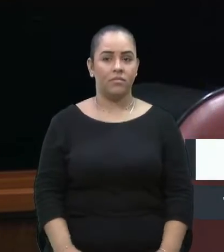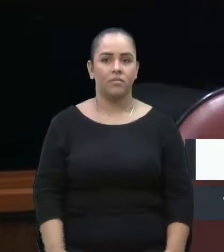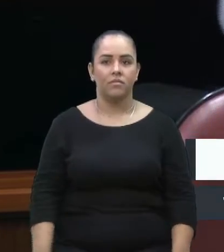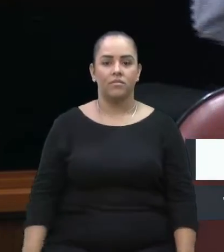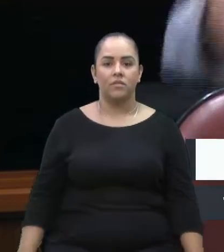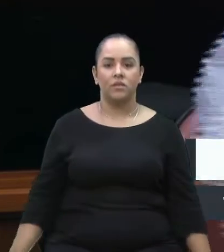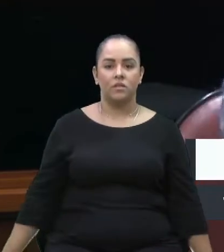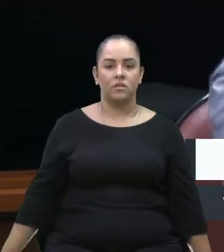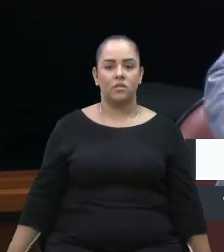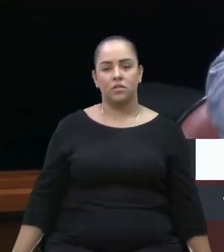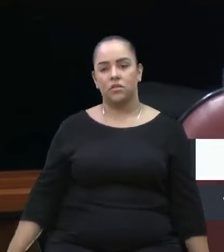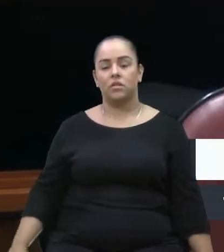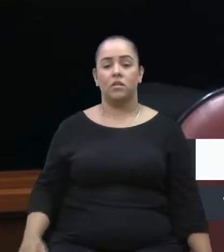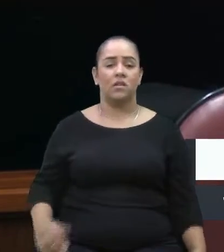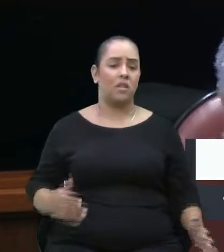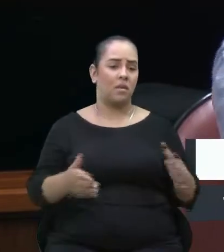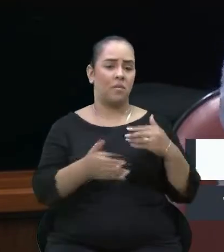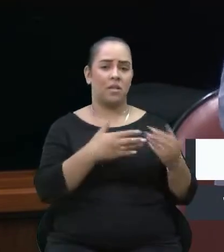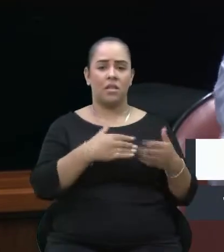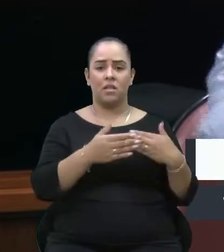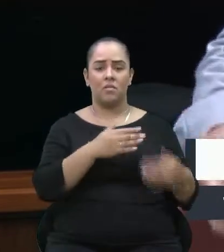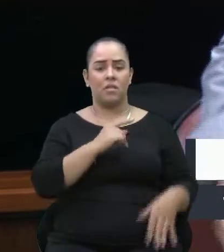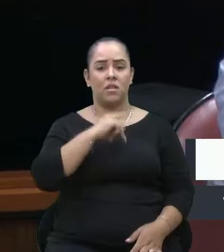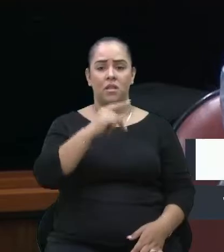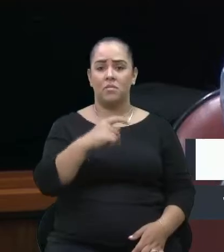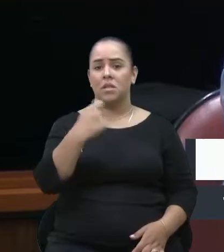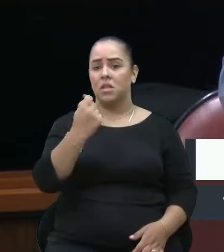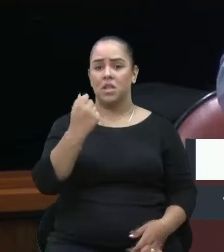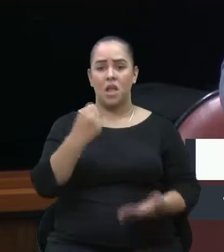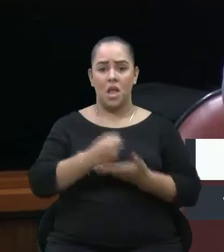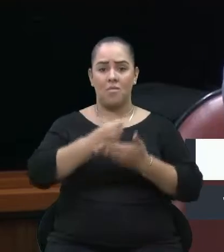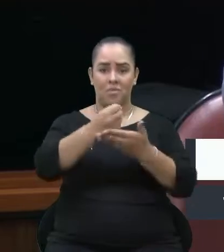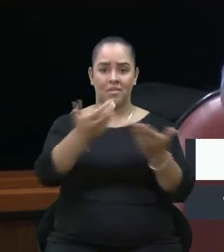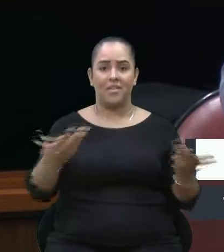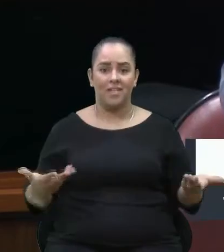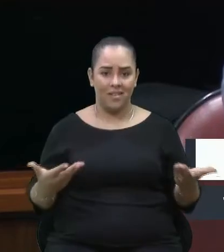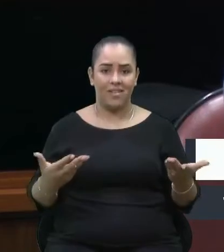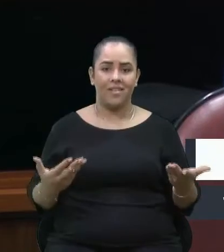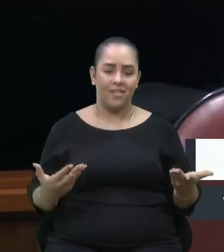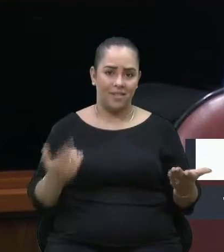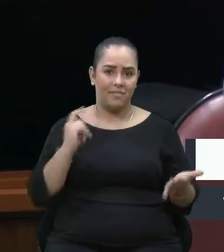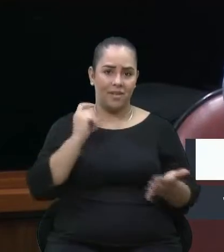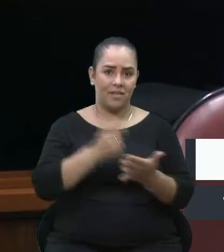Presidente, independente de quem for o presidente, tem que chegar na hora de subsidiar essa passagem.